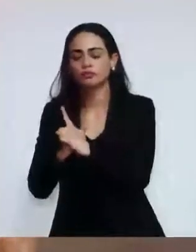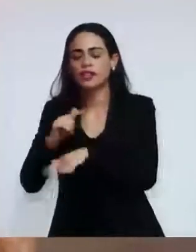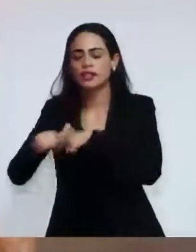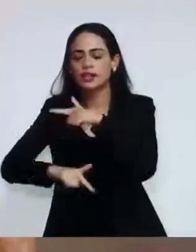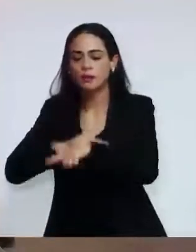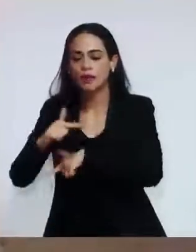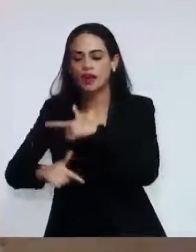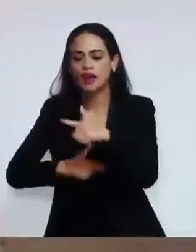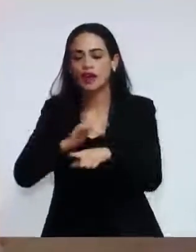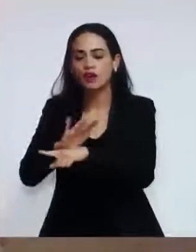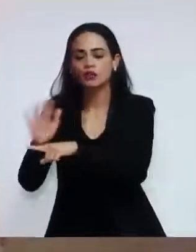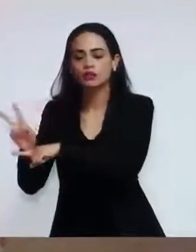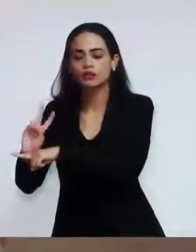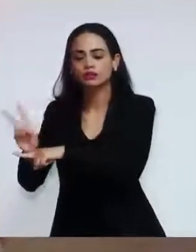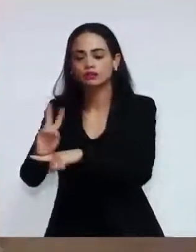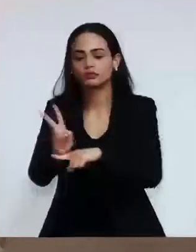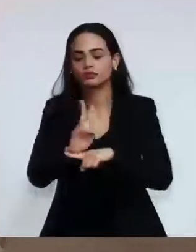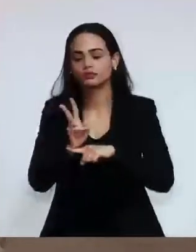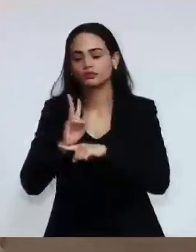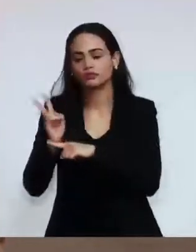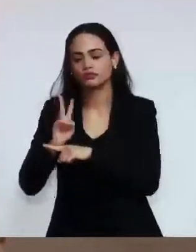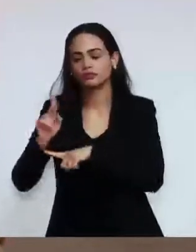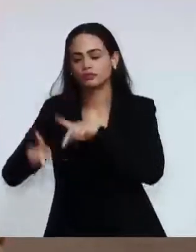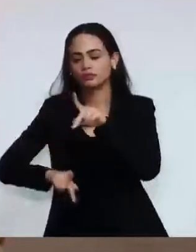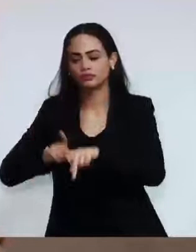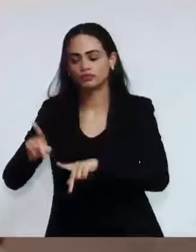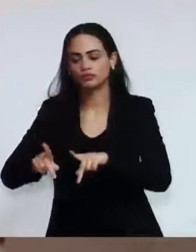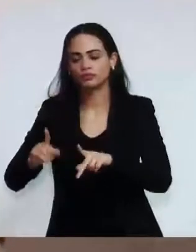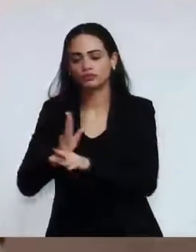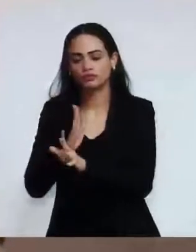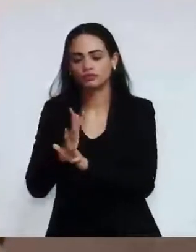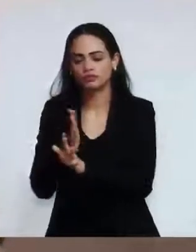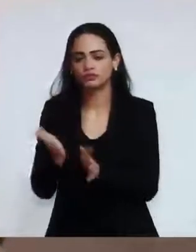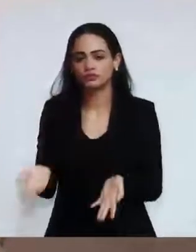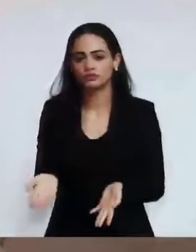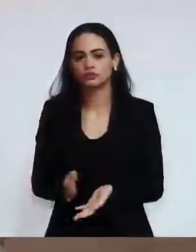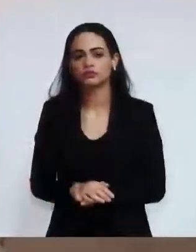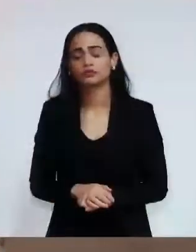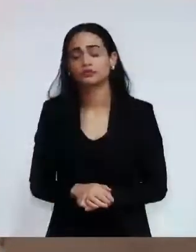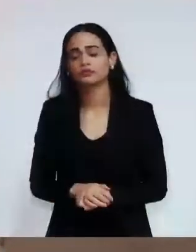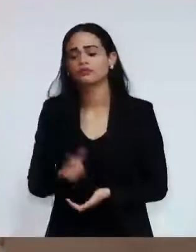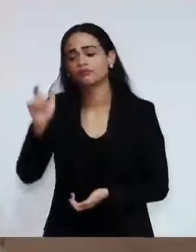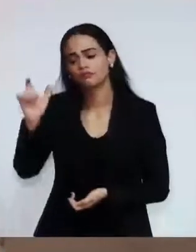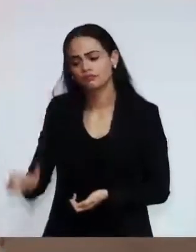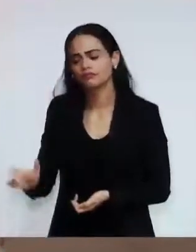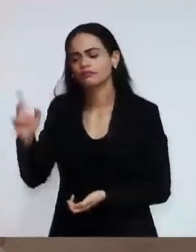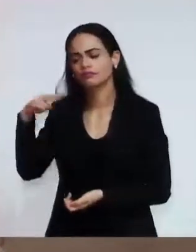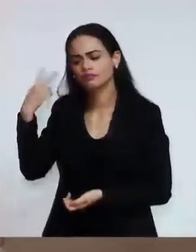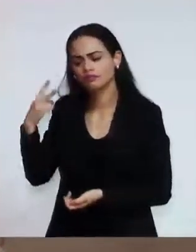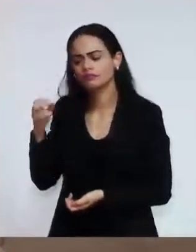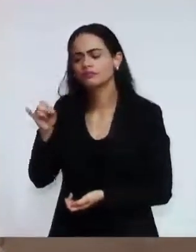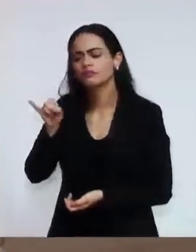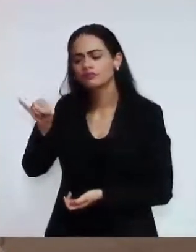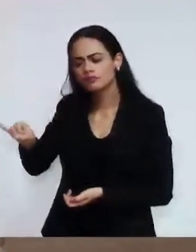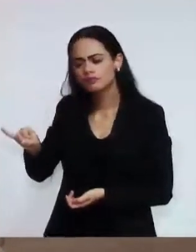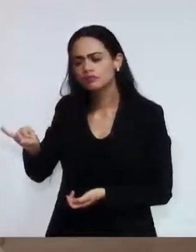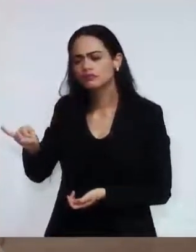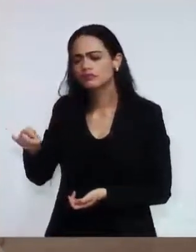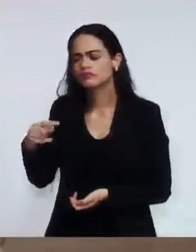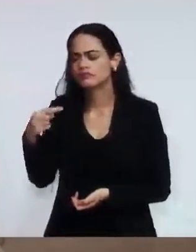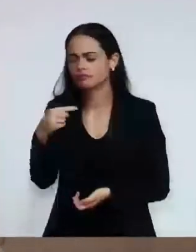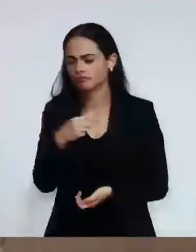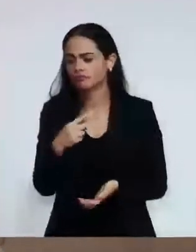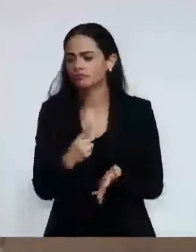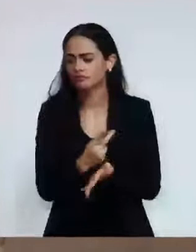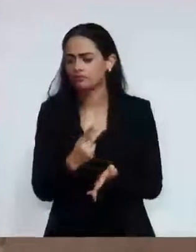Vamos respeitar. Se tem que denunciar, quando é errado, vereador, denuncia. Sim, denuncia. Mas quando o senhor fala Guarda,